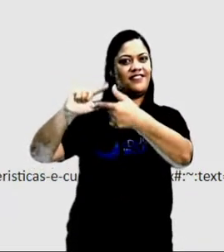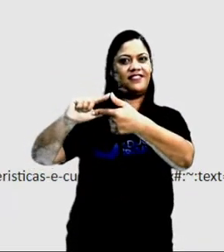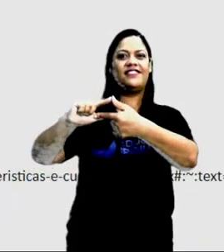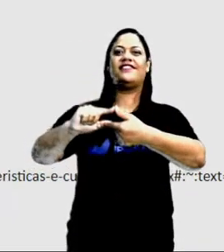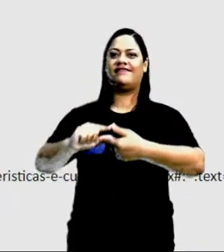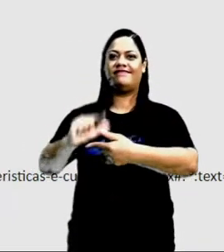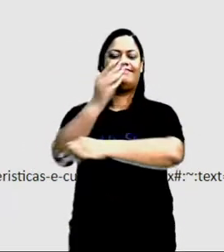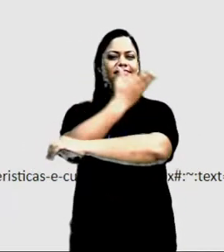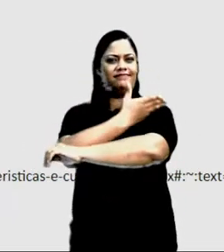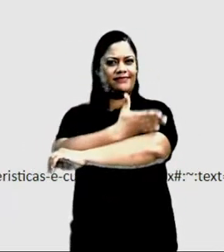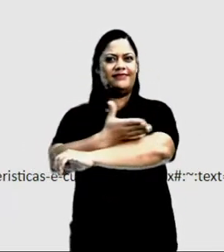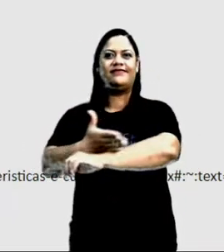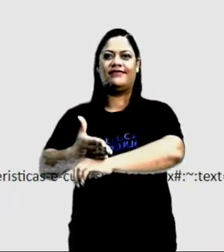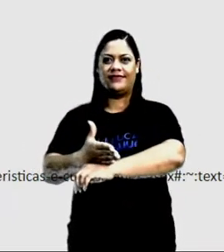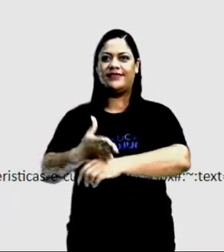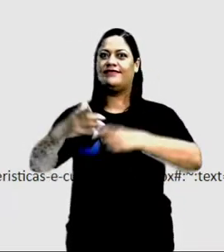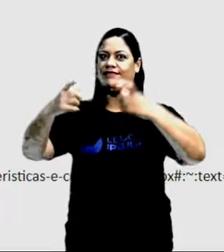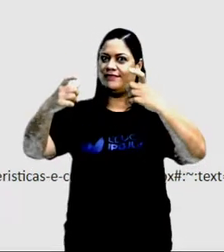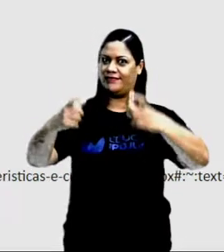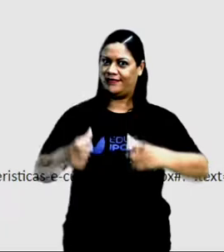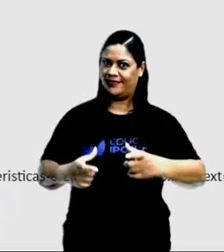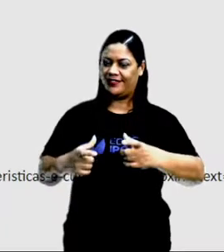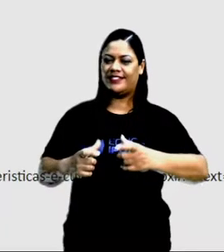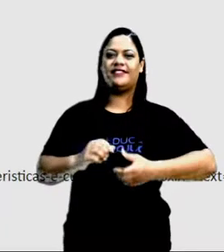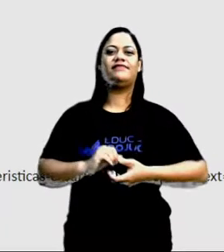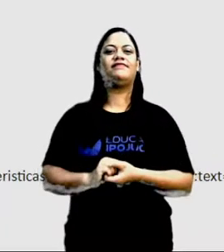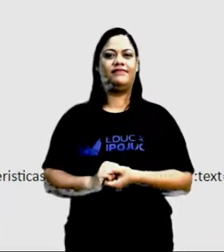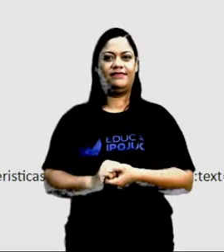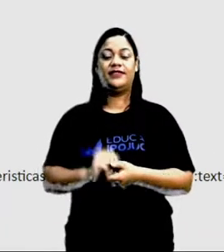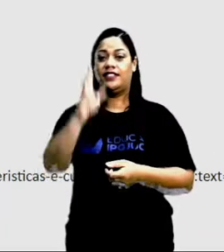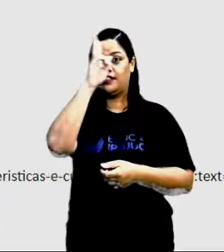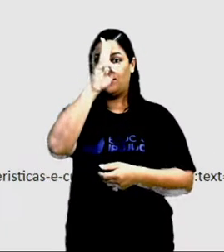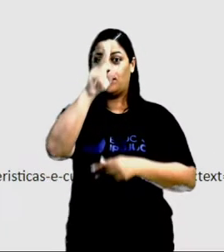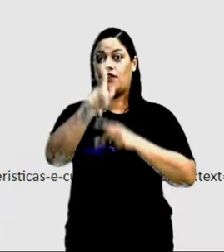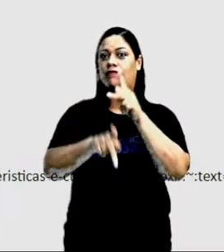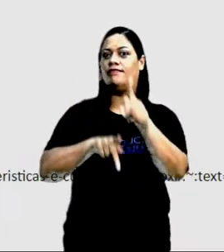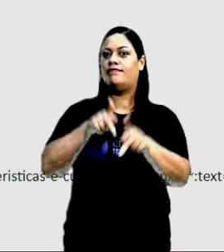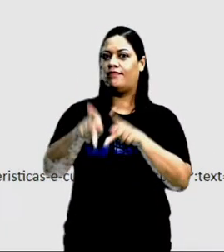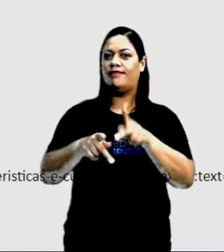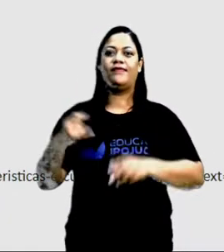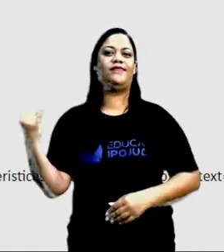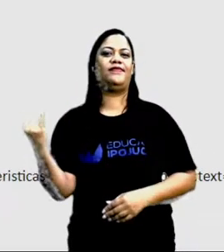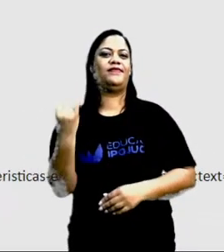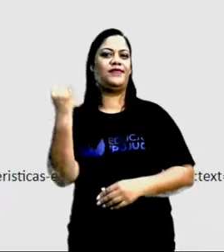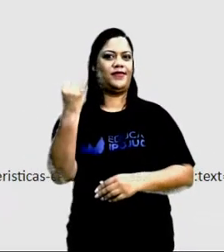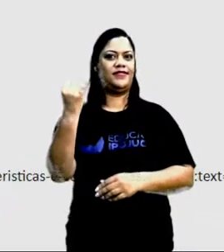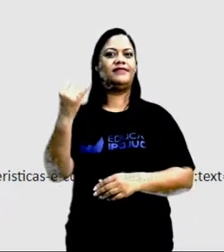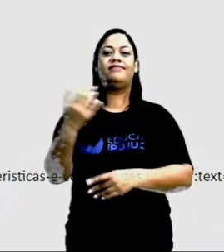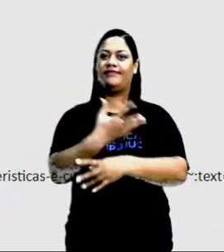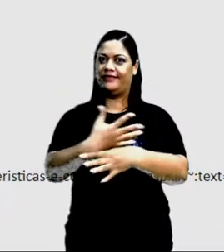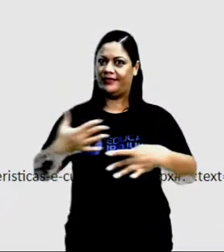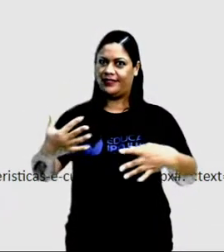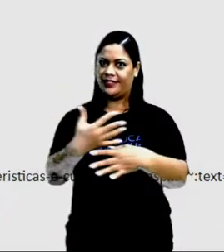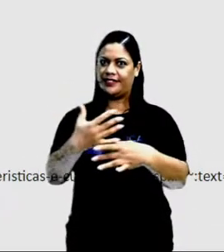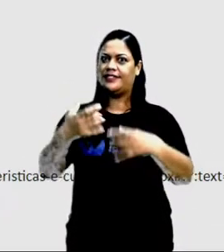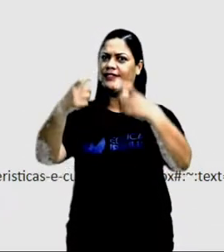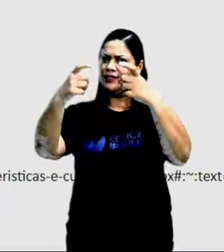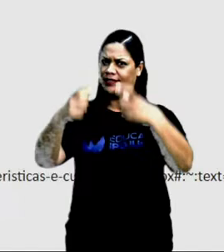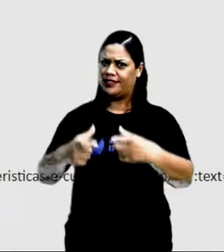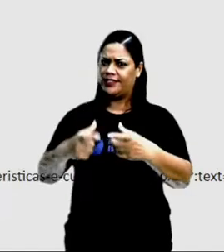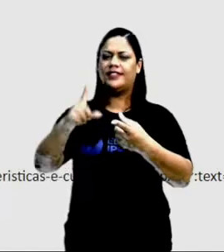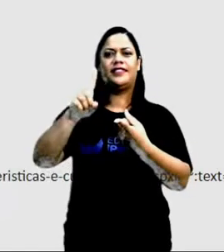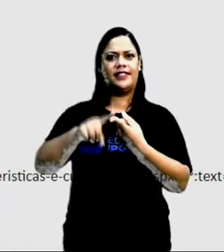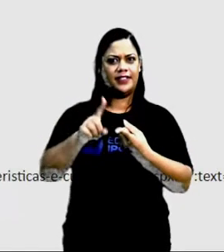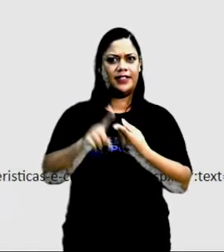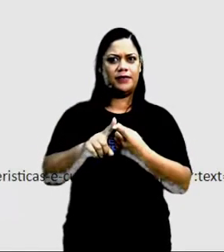costumes, a região e a história de um povo. Por isso que ele é tão importante para a cidade, para a região e até